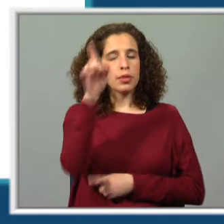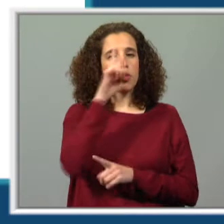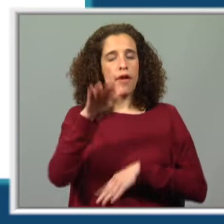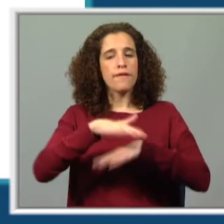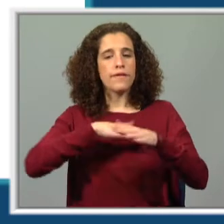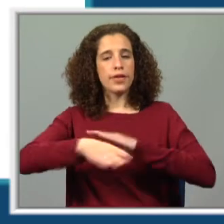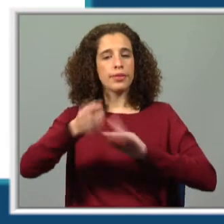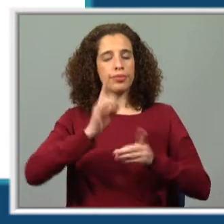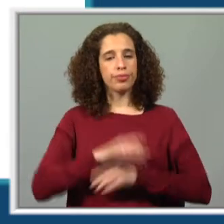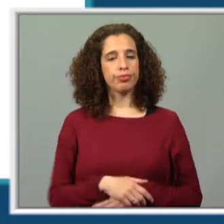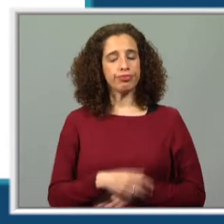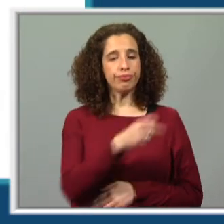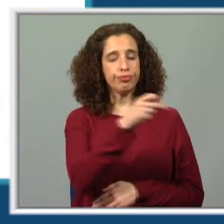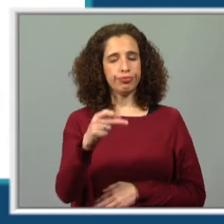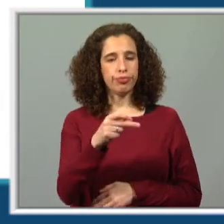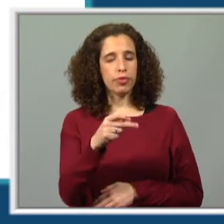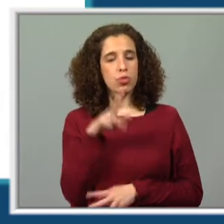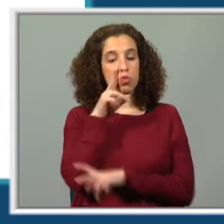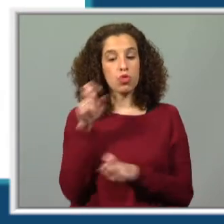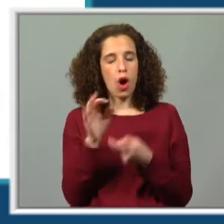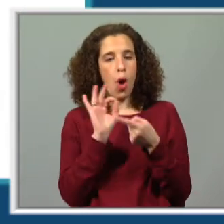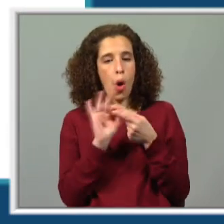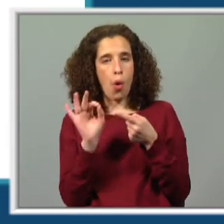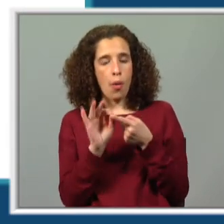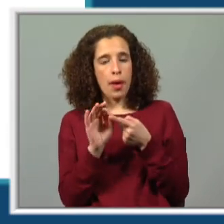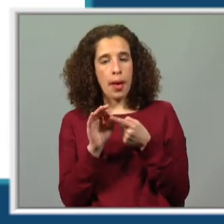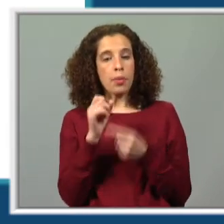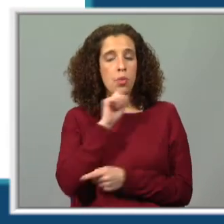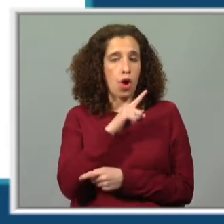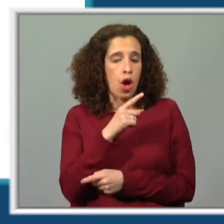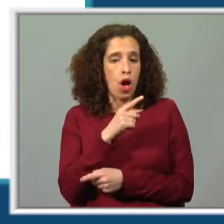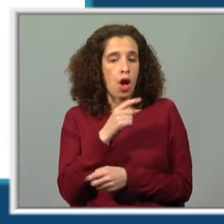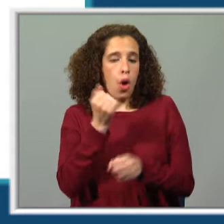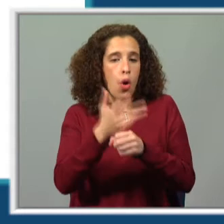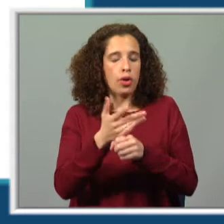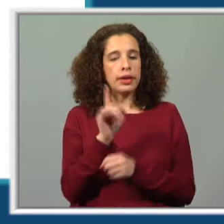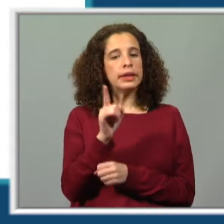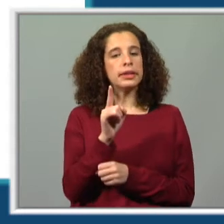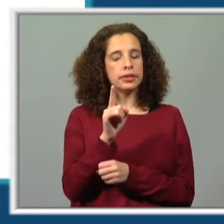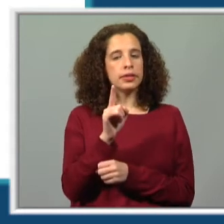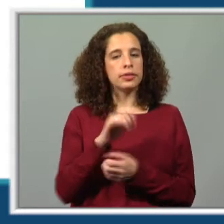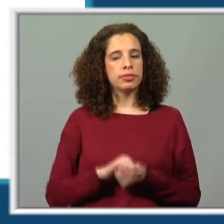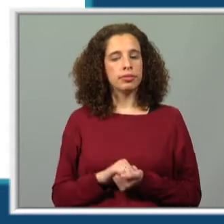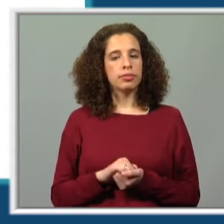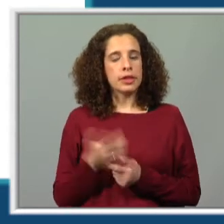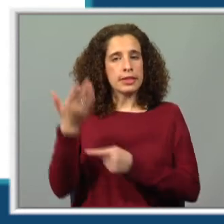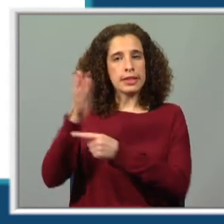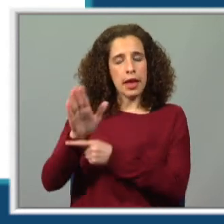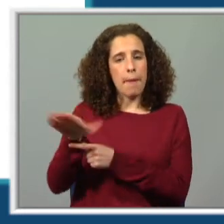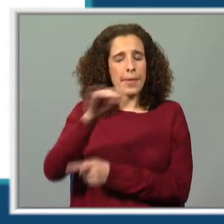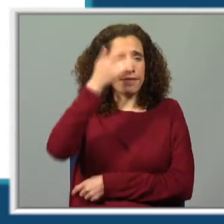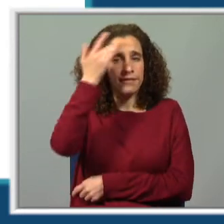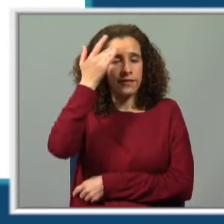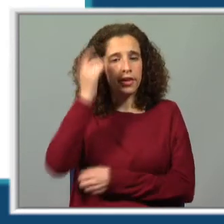fez? Na frase, encontrei o elemento e podiam ser outros, não é? Estes são exemplos mais